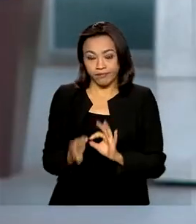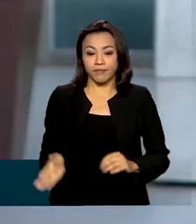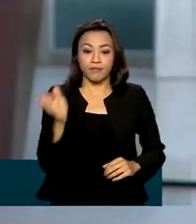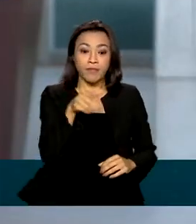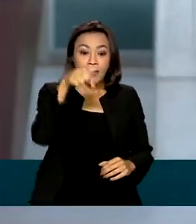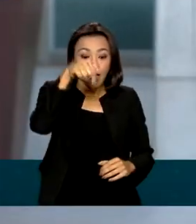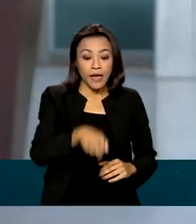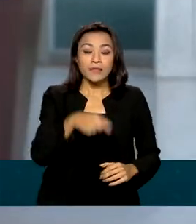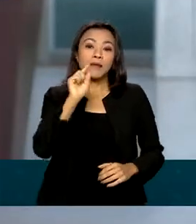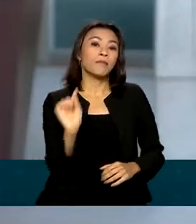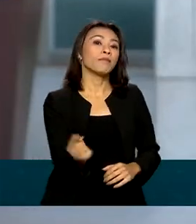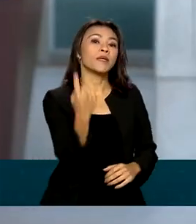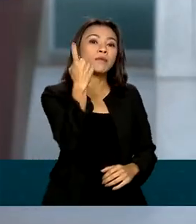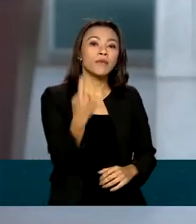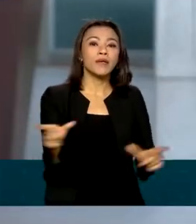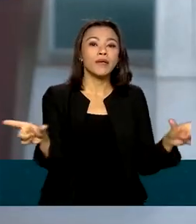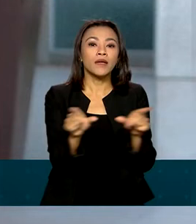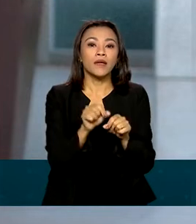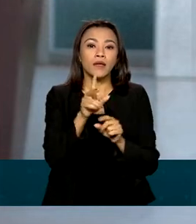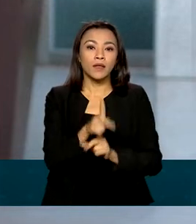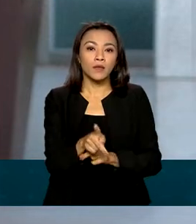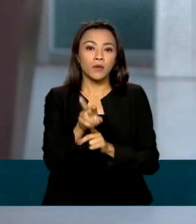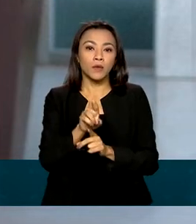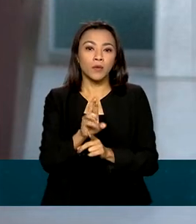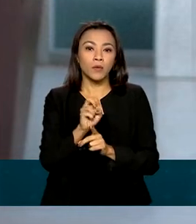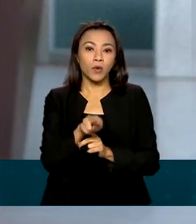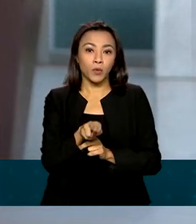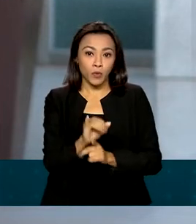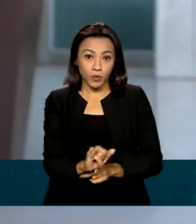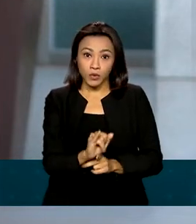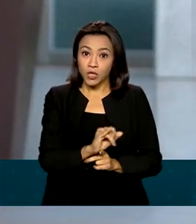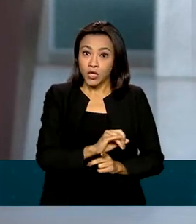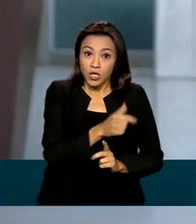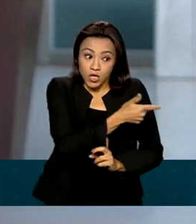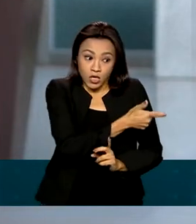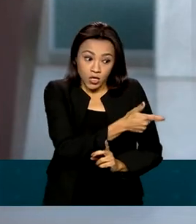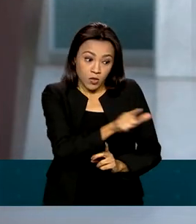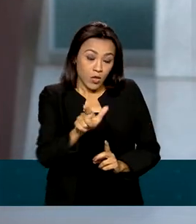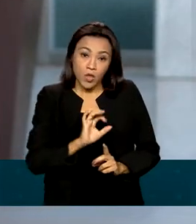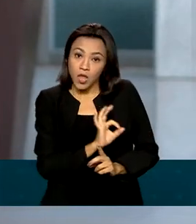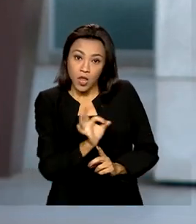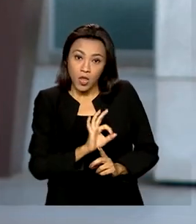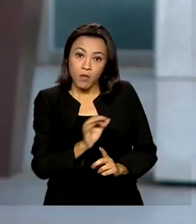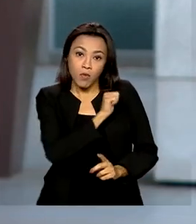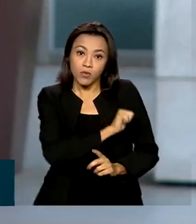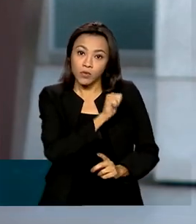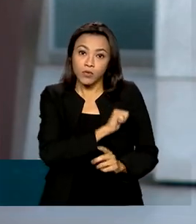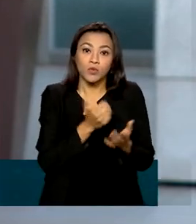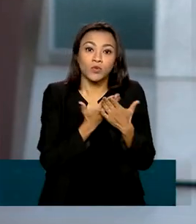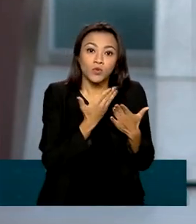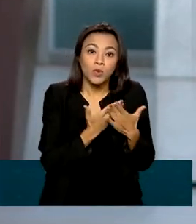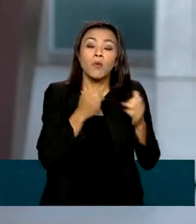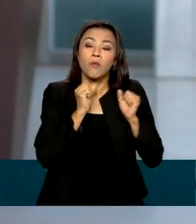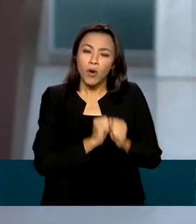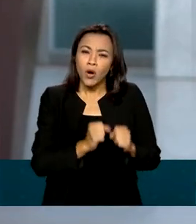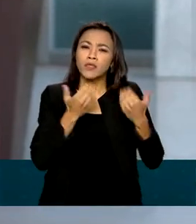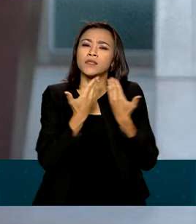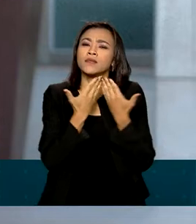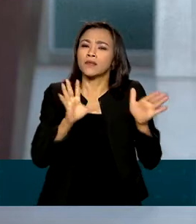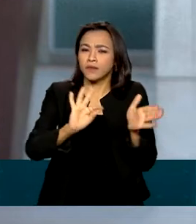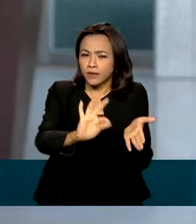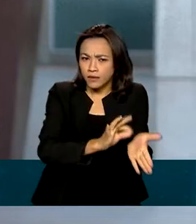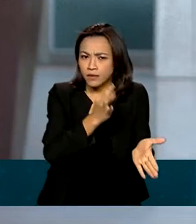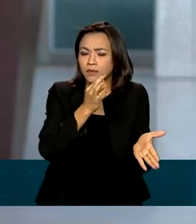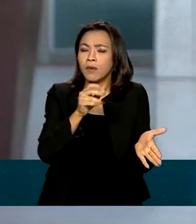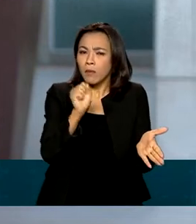edição do ProUni em que alunos não bolsistas de escolas particulares vão poder se inscrever, desde que atendam